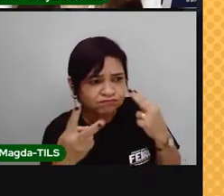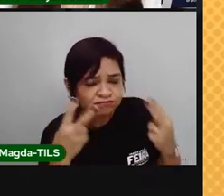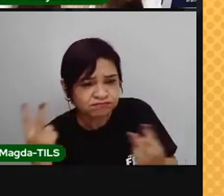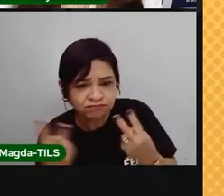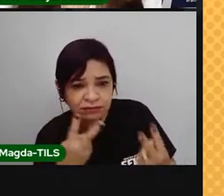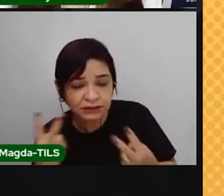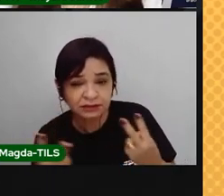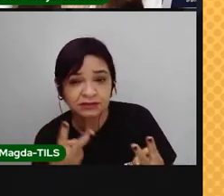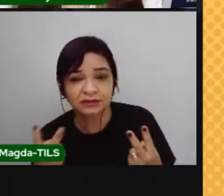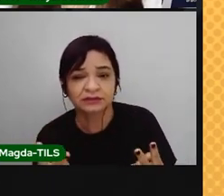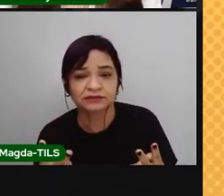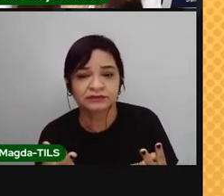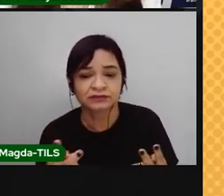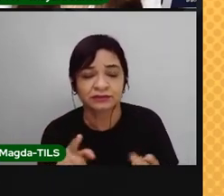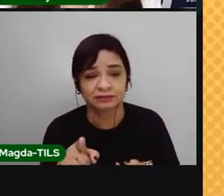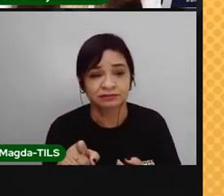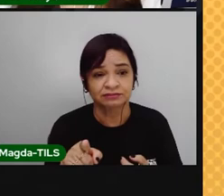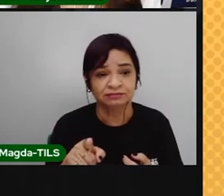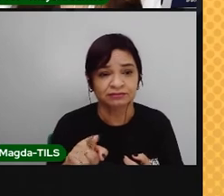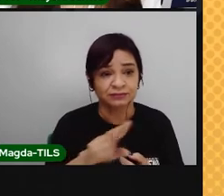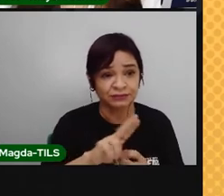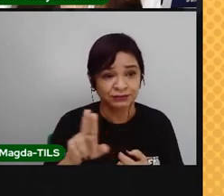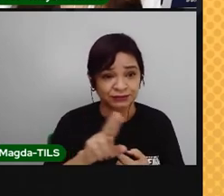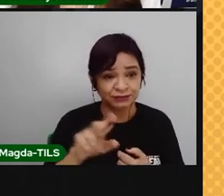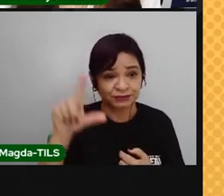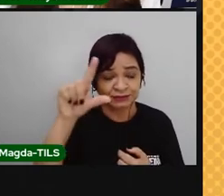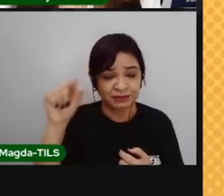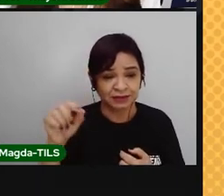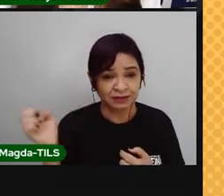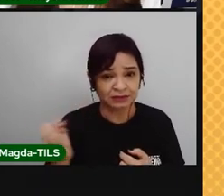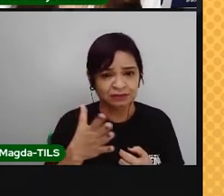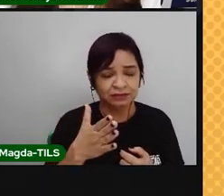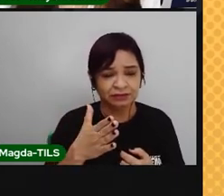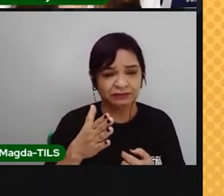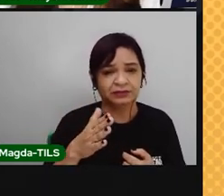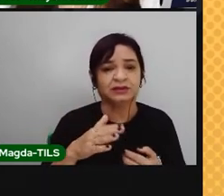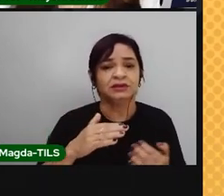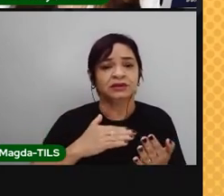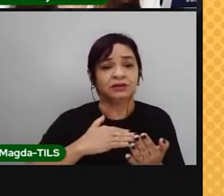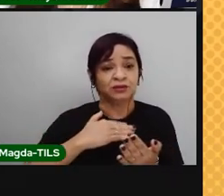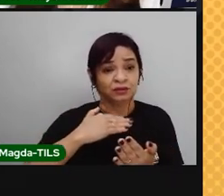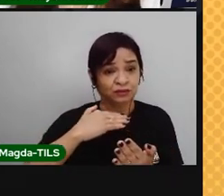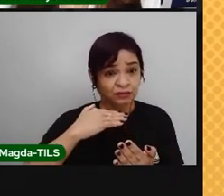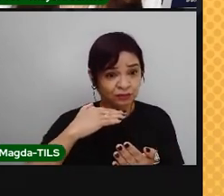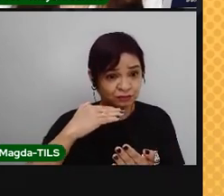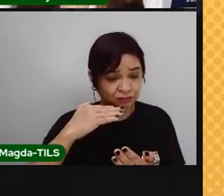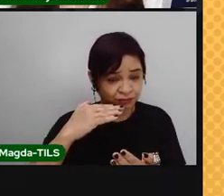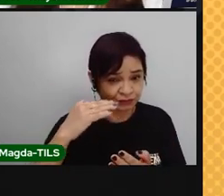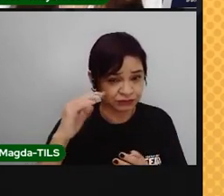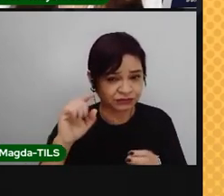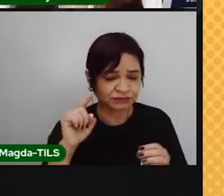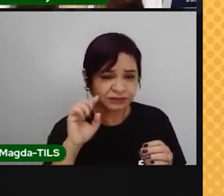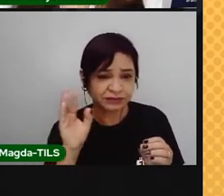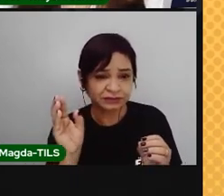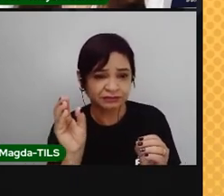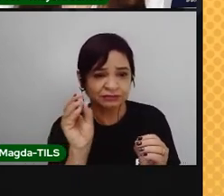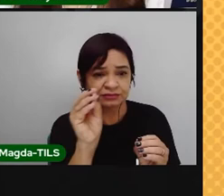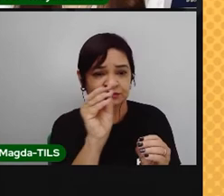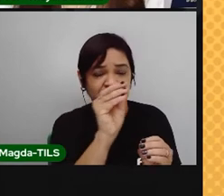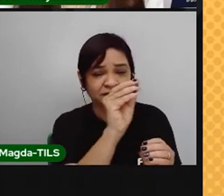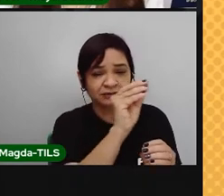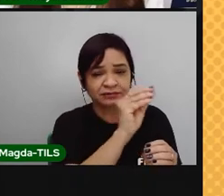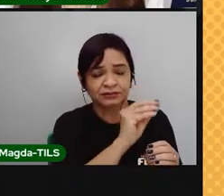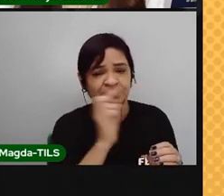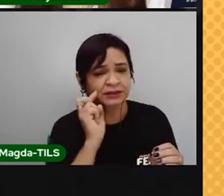chamada de lua nova. A revolução continua, e podemos ver metade da lua iluminada. Esta